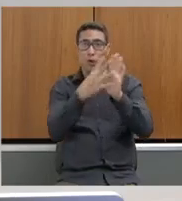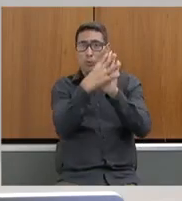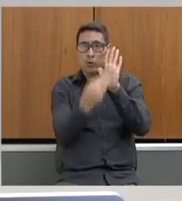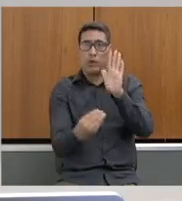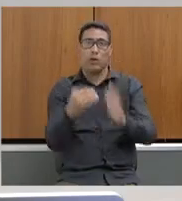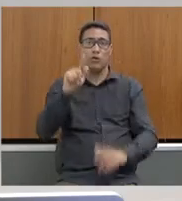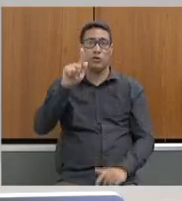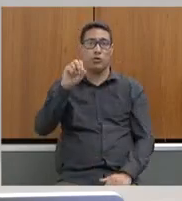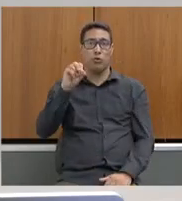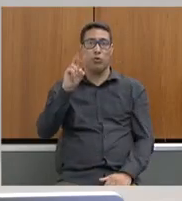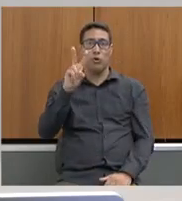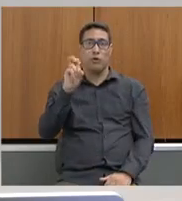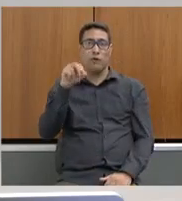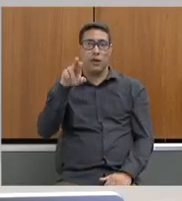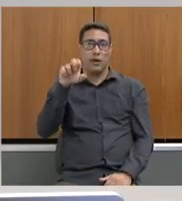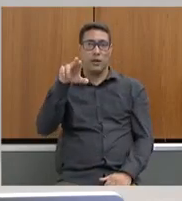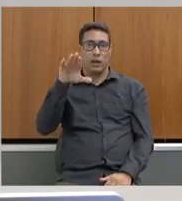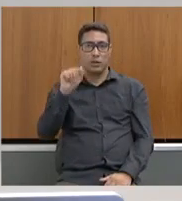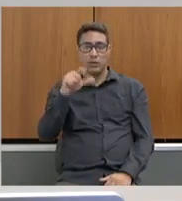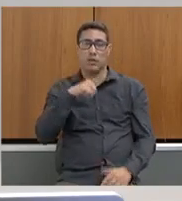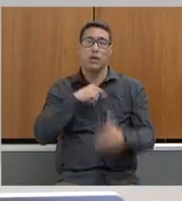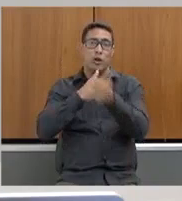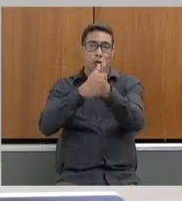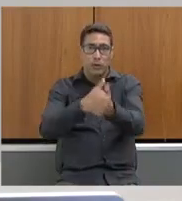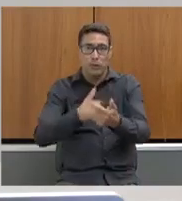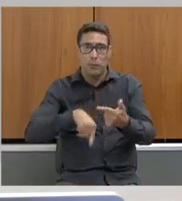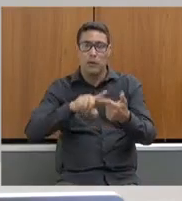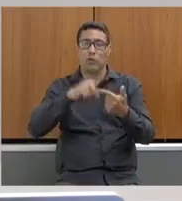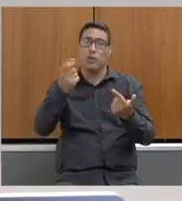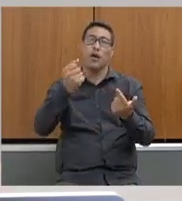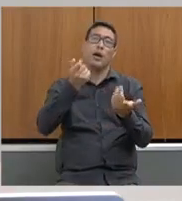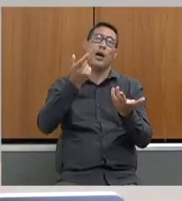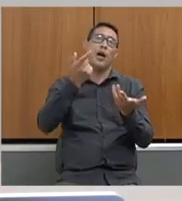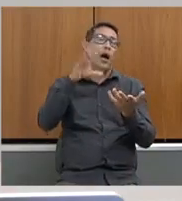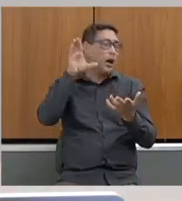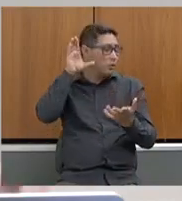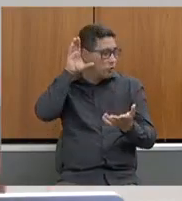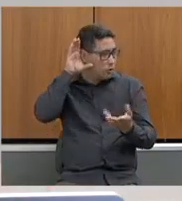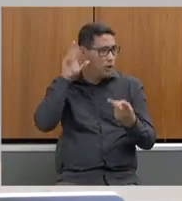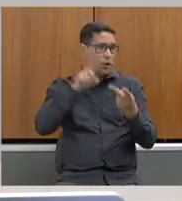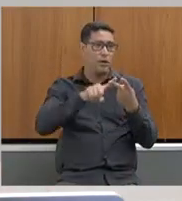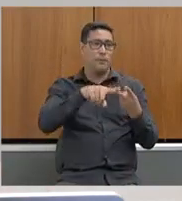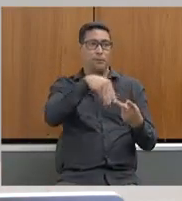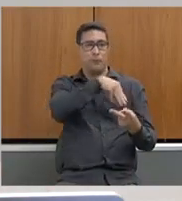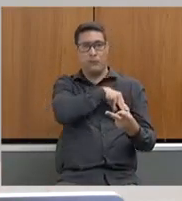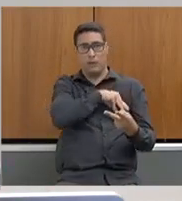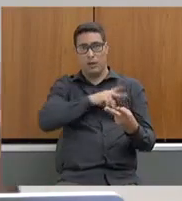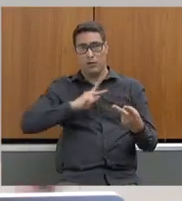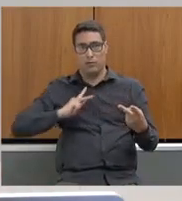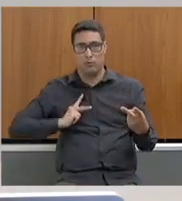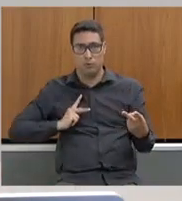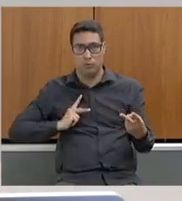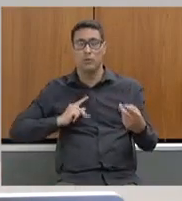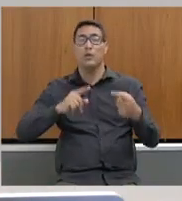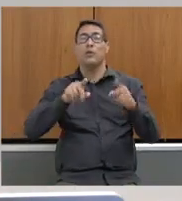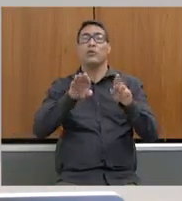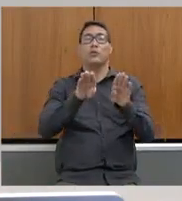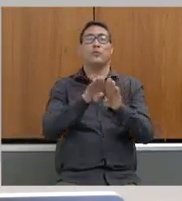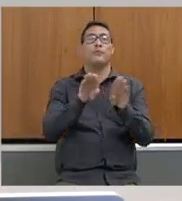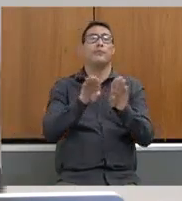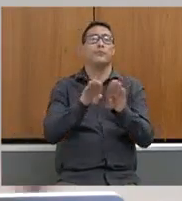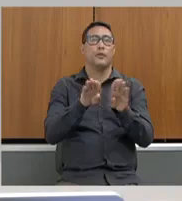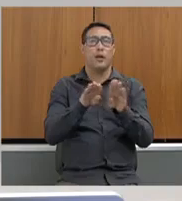acompanhamento da Auditoria, do Ministério Público, as normas que são do COPAN, obviamente,